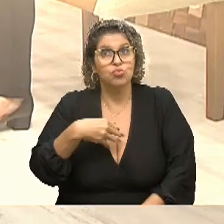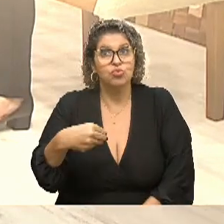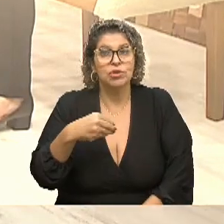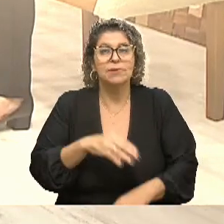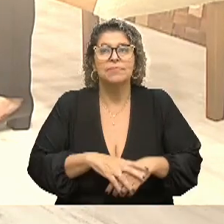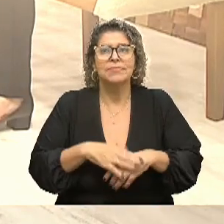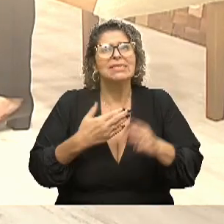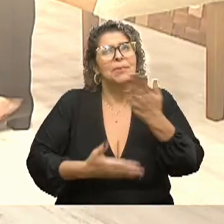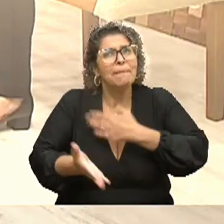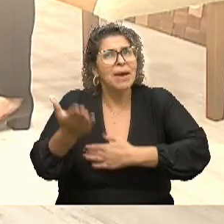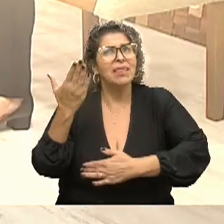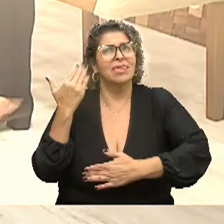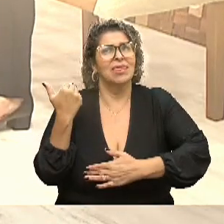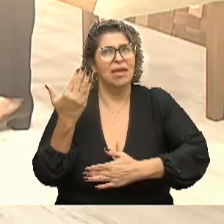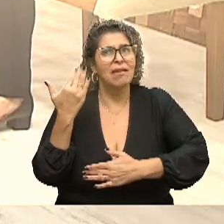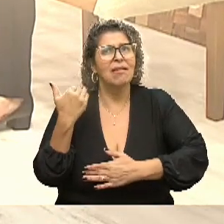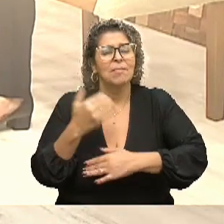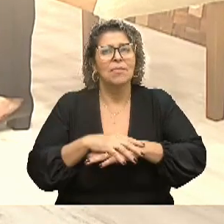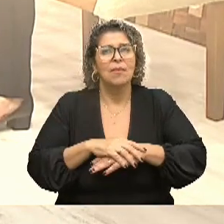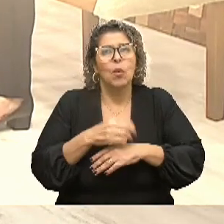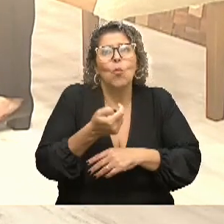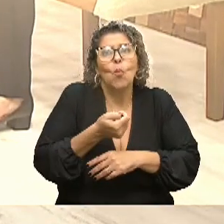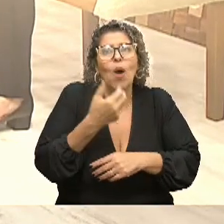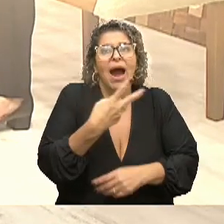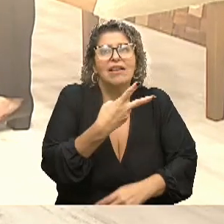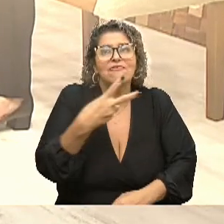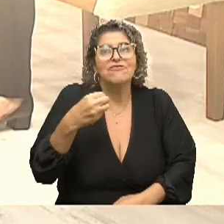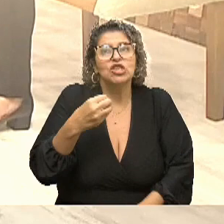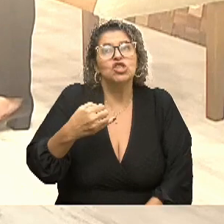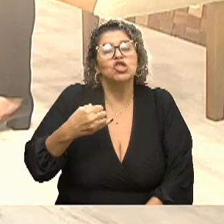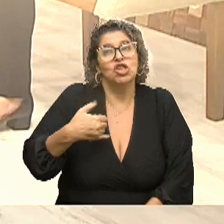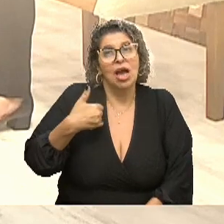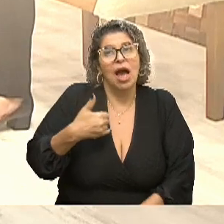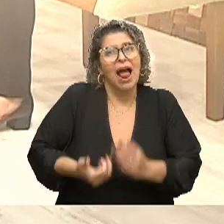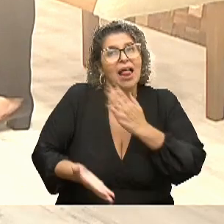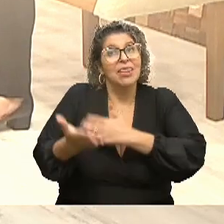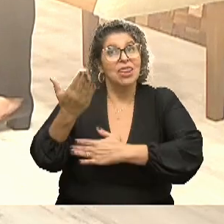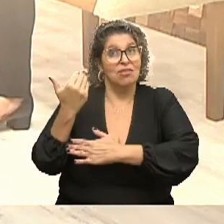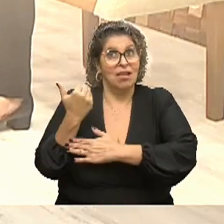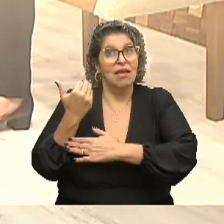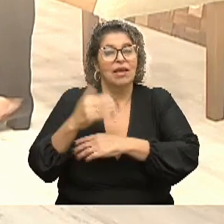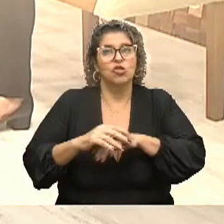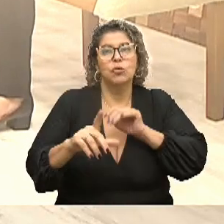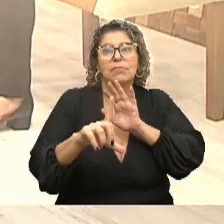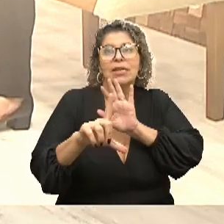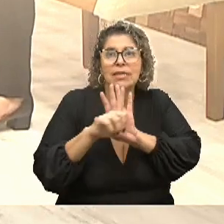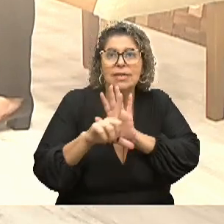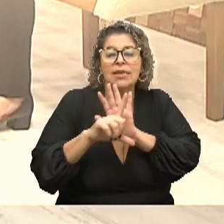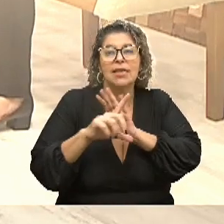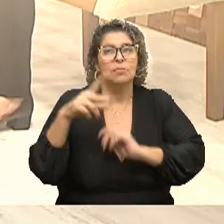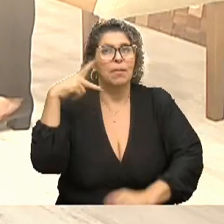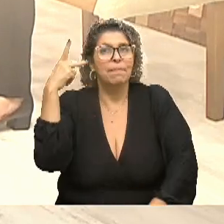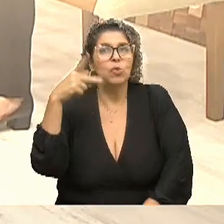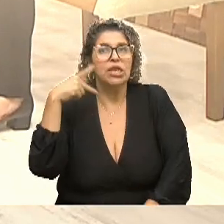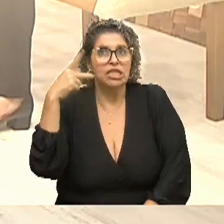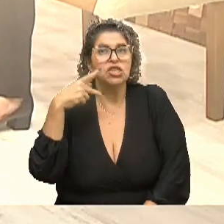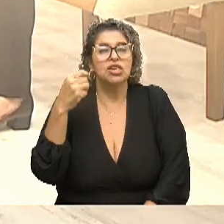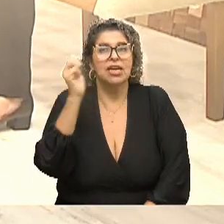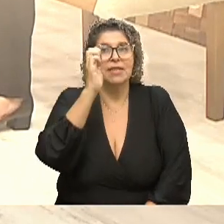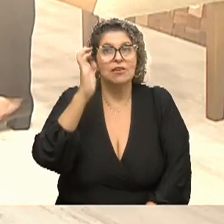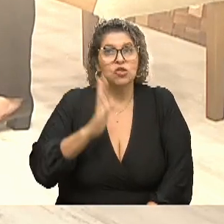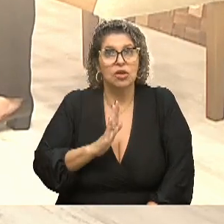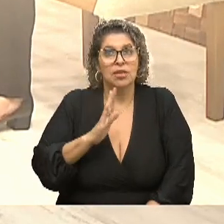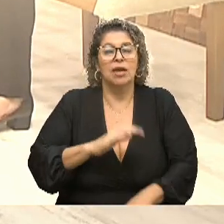daquele tempo atrás, a gente está falando de quase 20 anos atrás. A gente está falando de uma lei, de uma política nacional que foi instituída